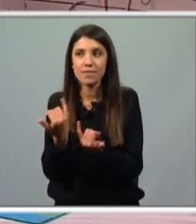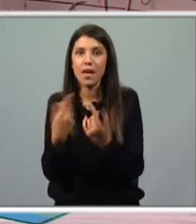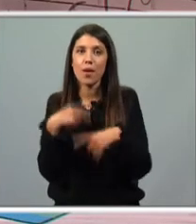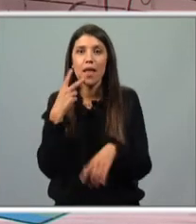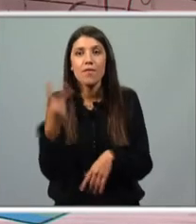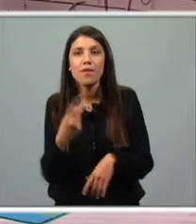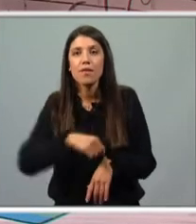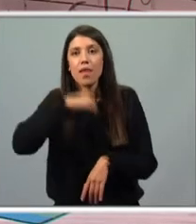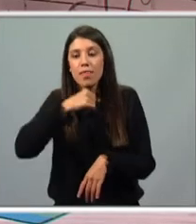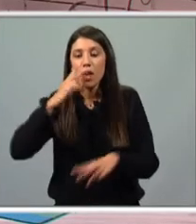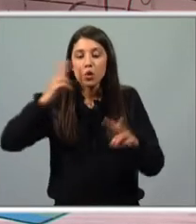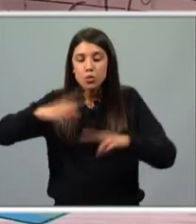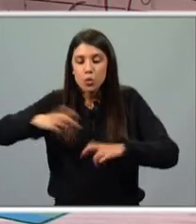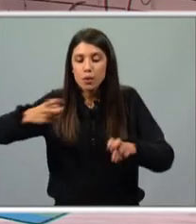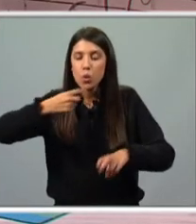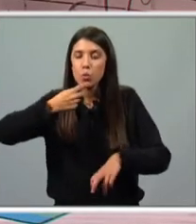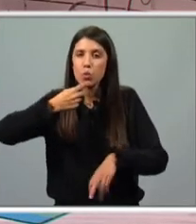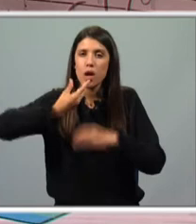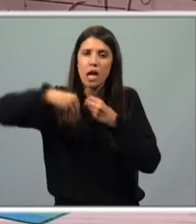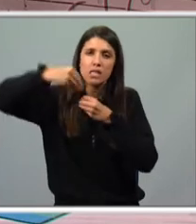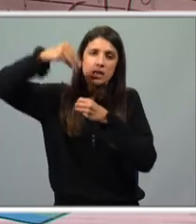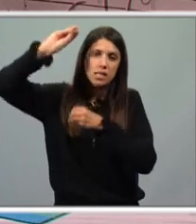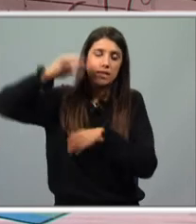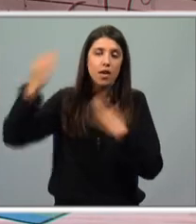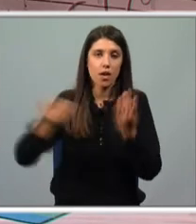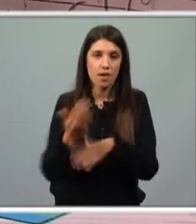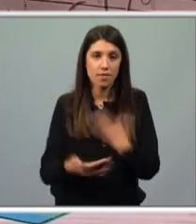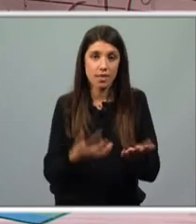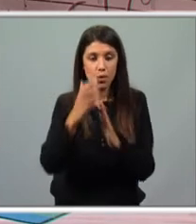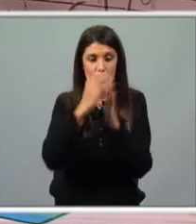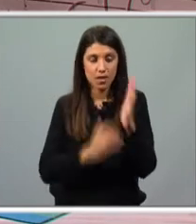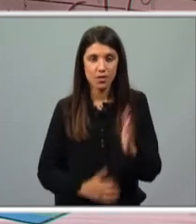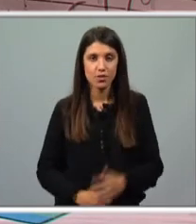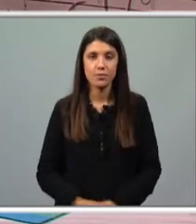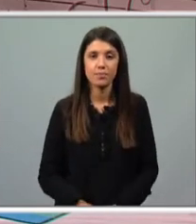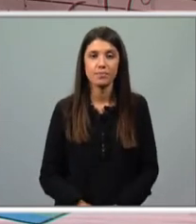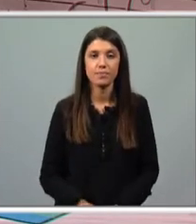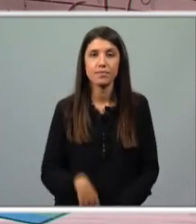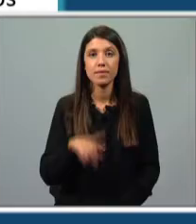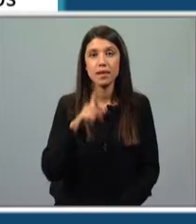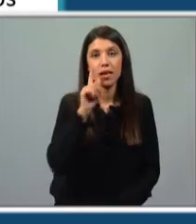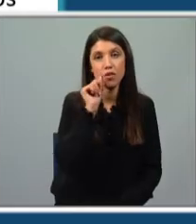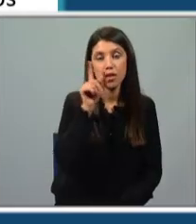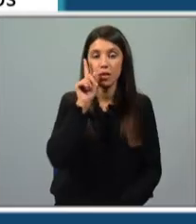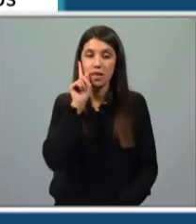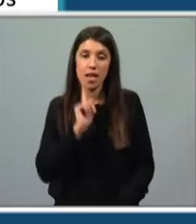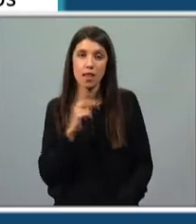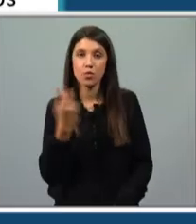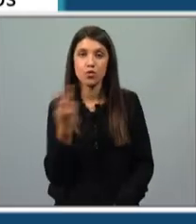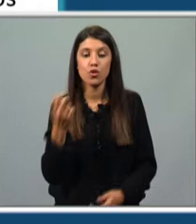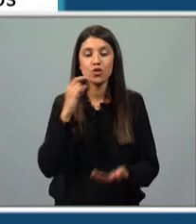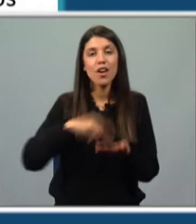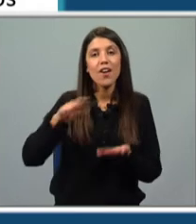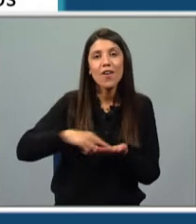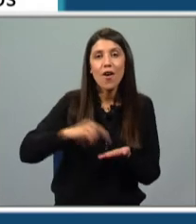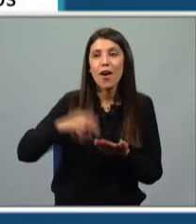descoberta, não é? Vamos, então, avançar com o texto. Temos ele e ela. Correm alegremente, de